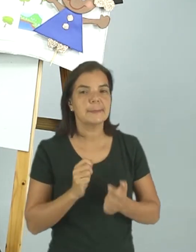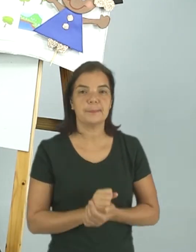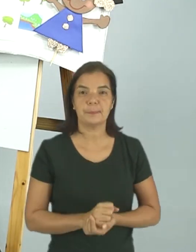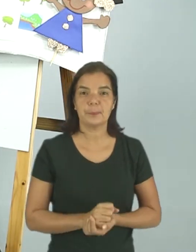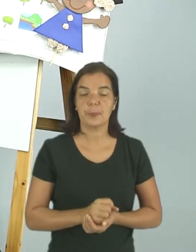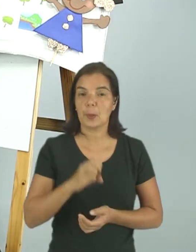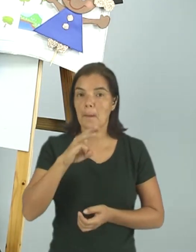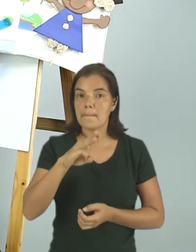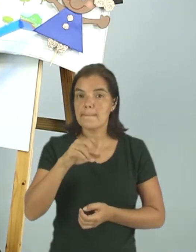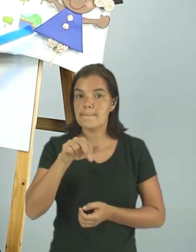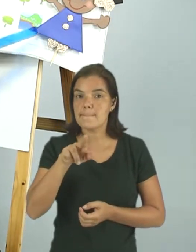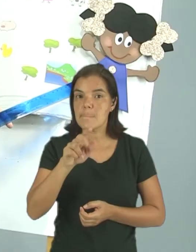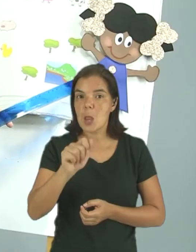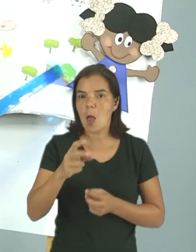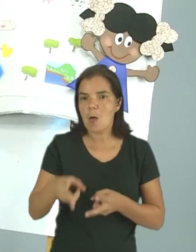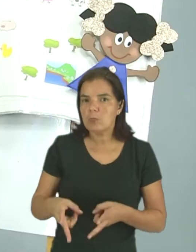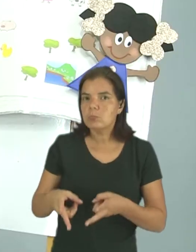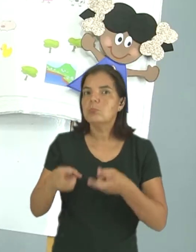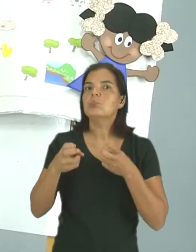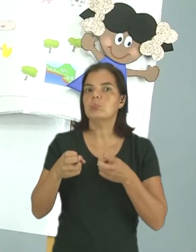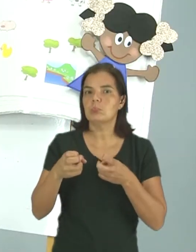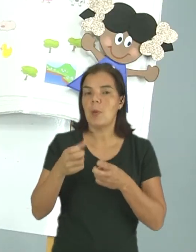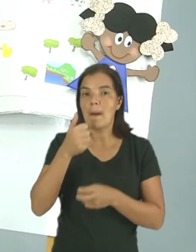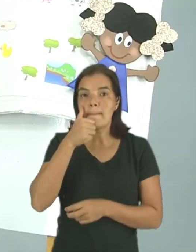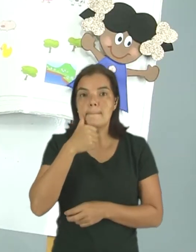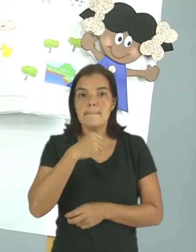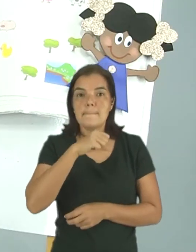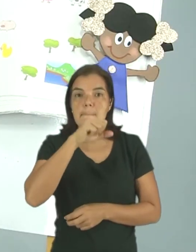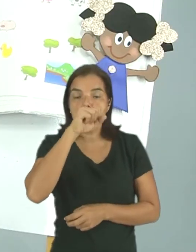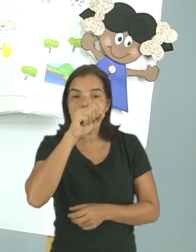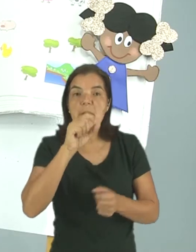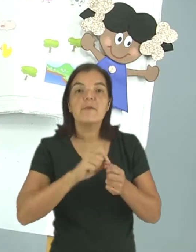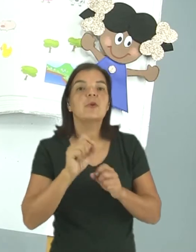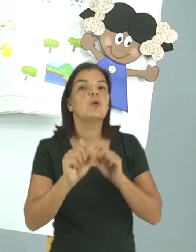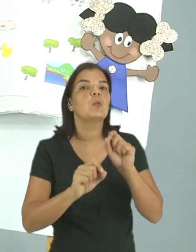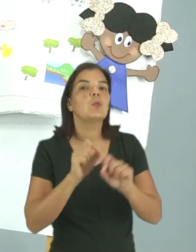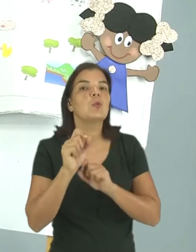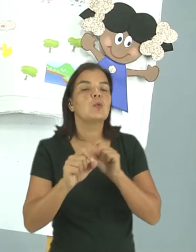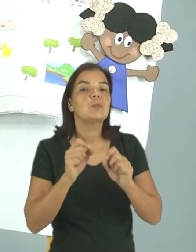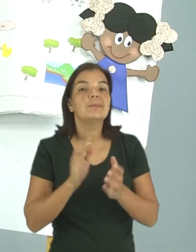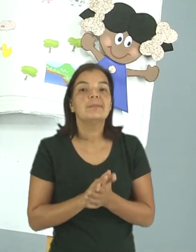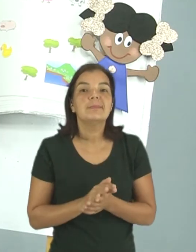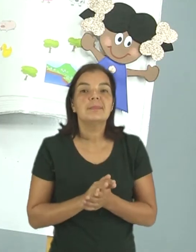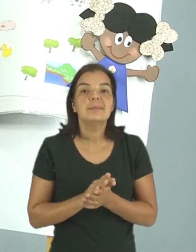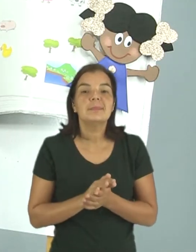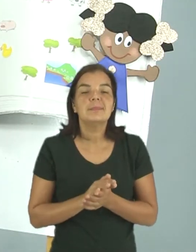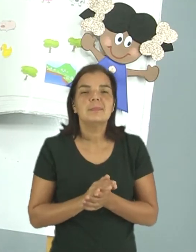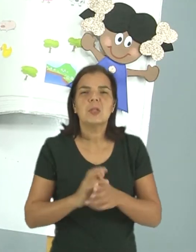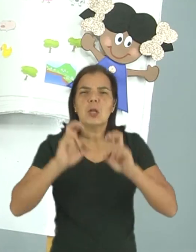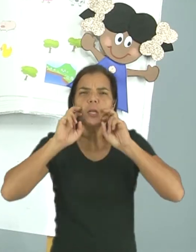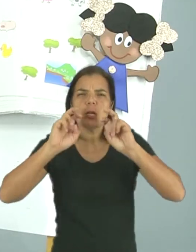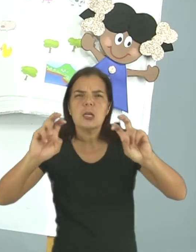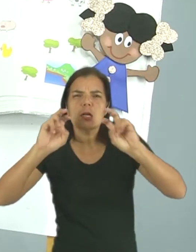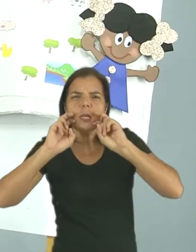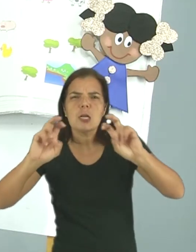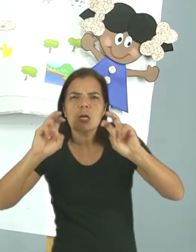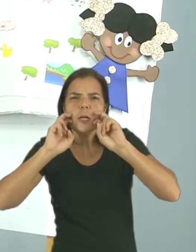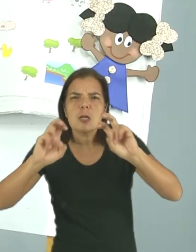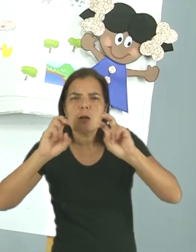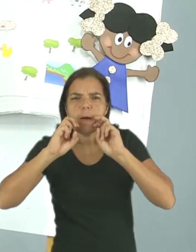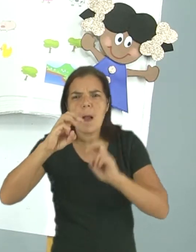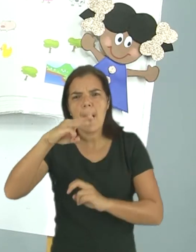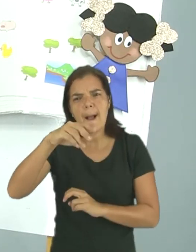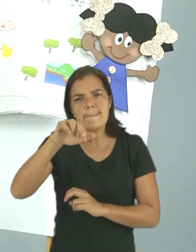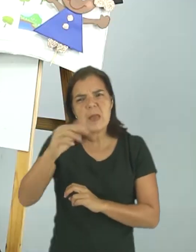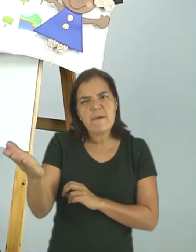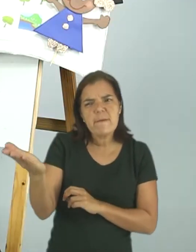Quando Mila percebeu, sua mãe fez o quê? Mila, vem